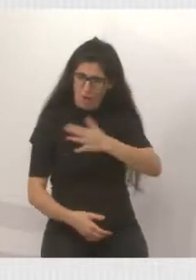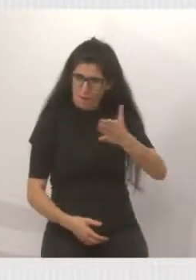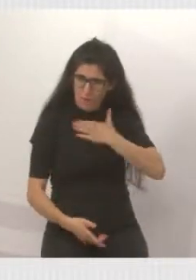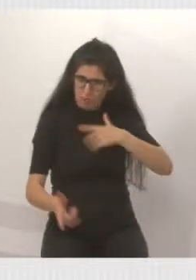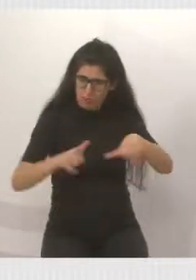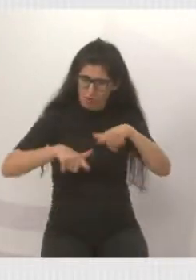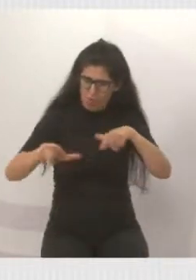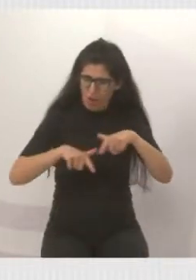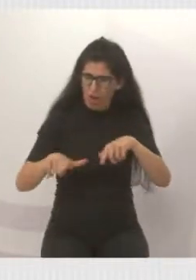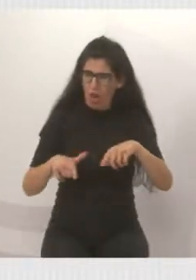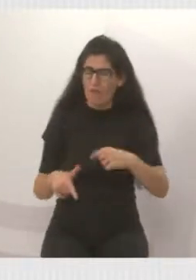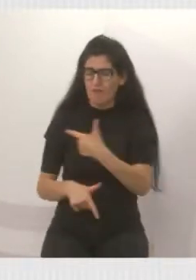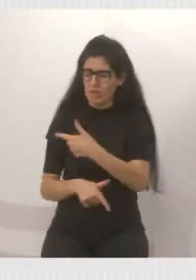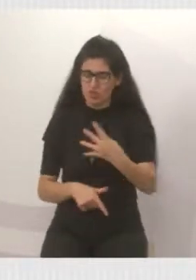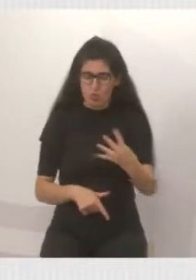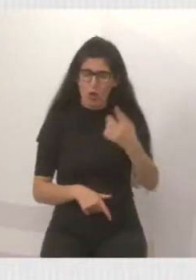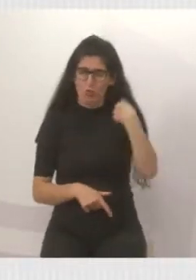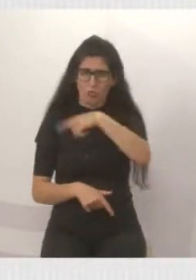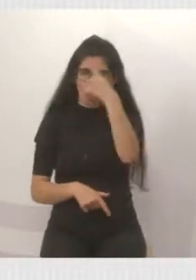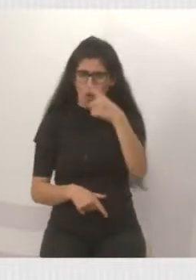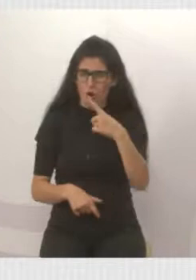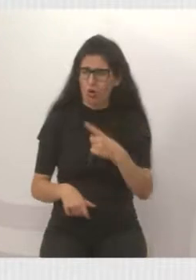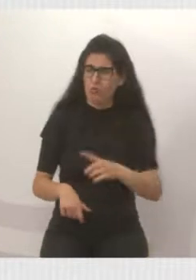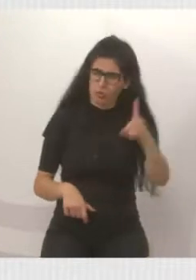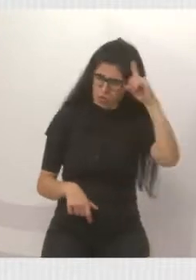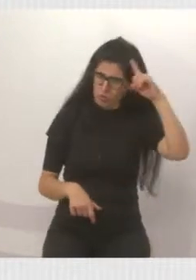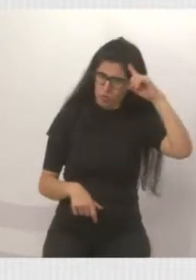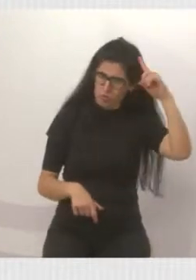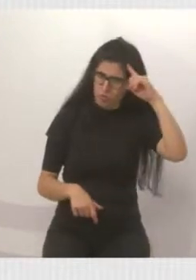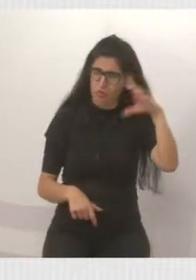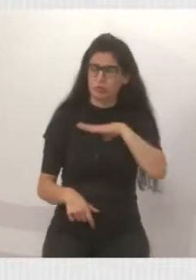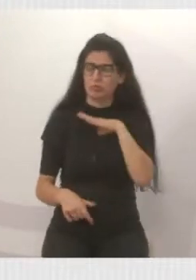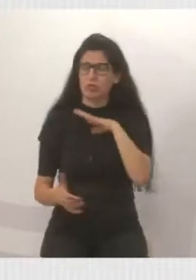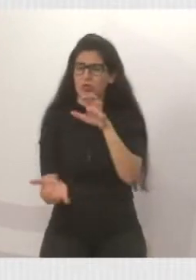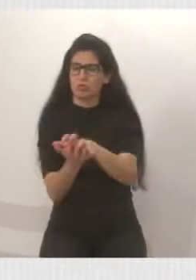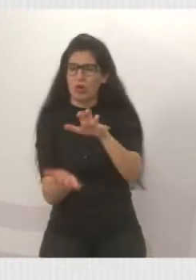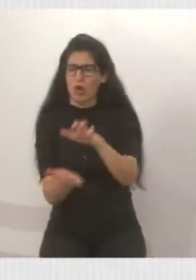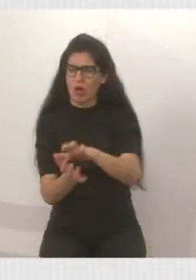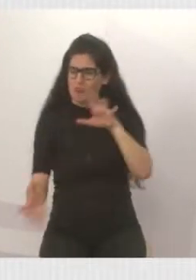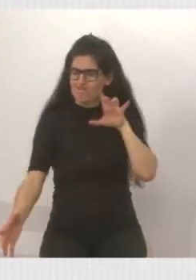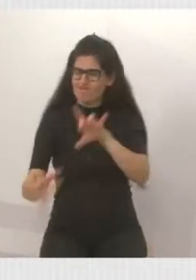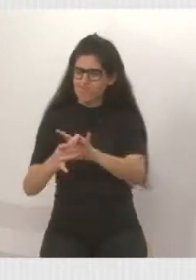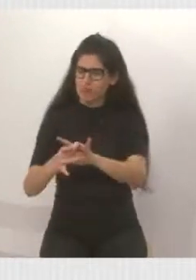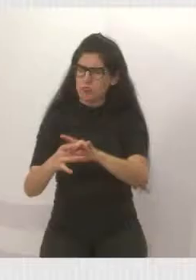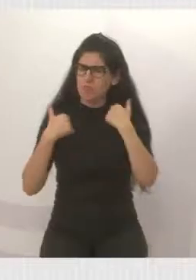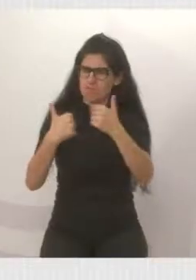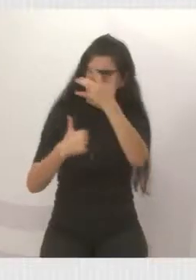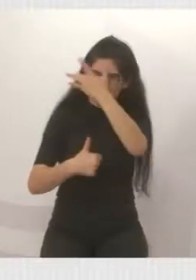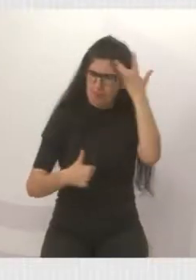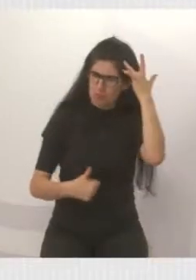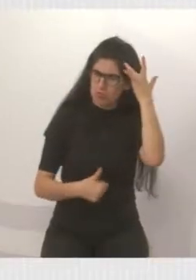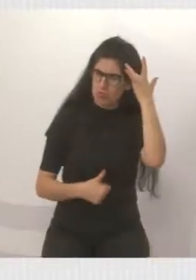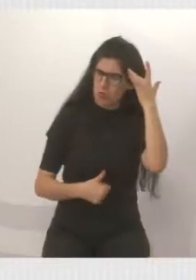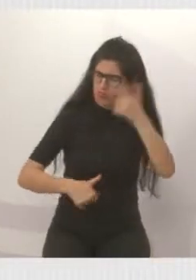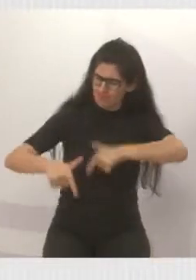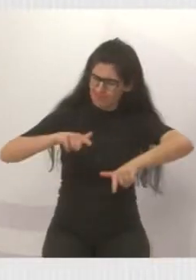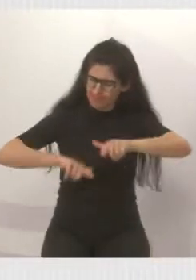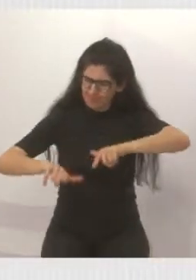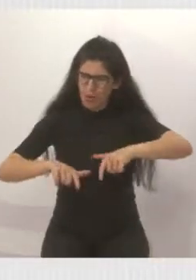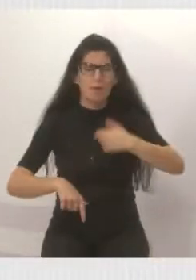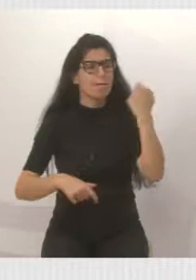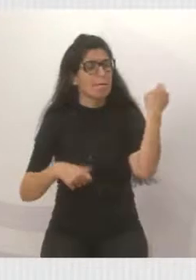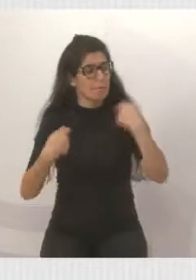de trabalhar. Trabalho 24 horas aqui nessa cidade de Jacareí. Tamo junto, morador. O que vocês precisarem de mim,